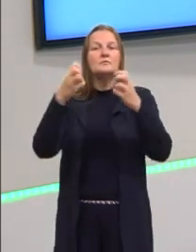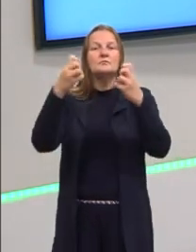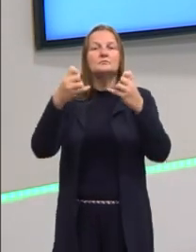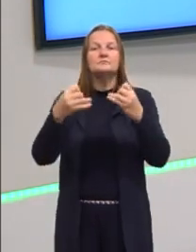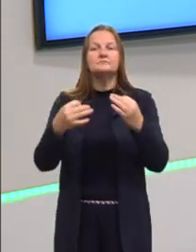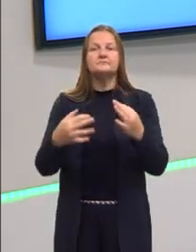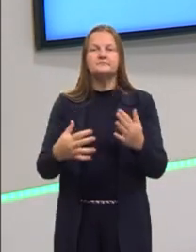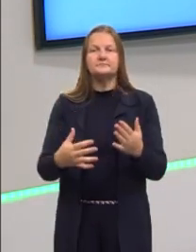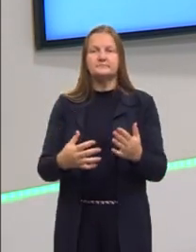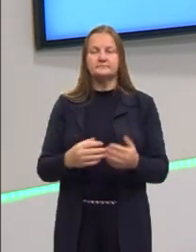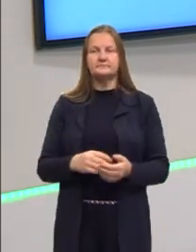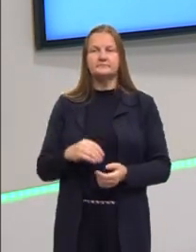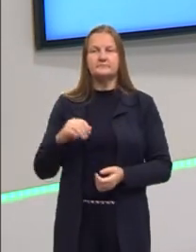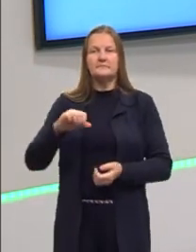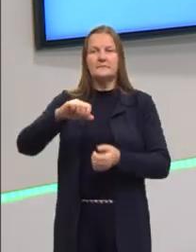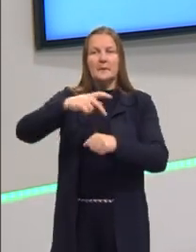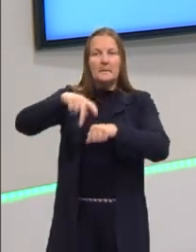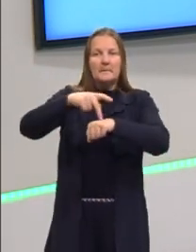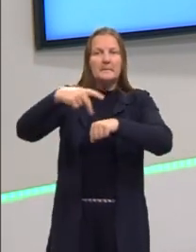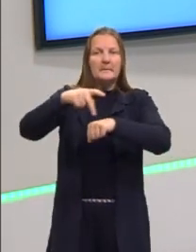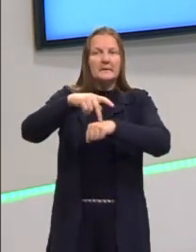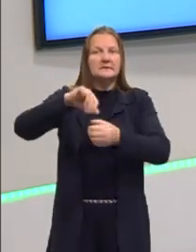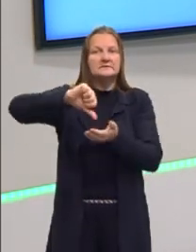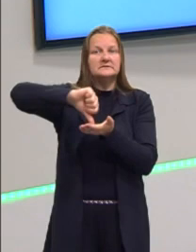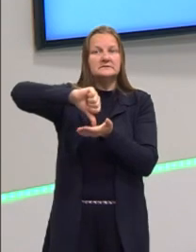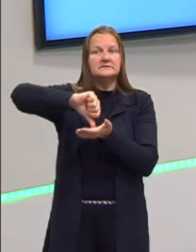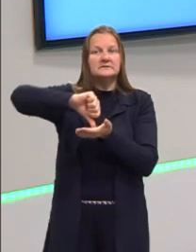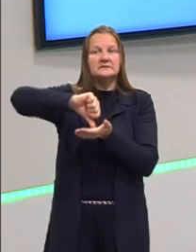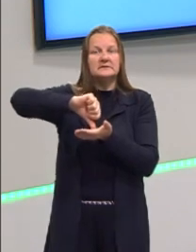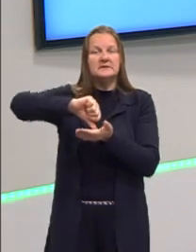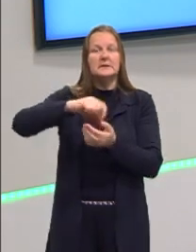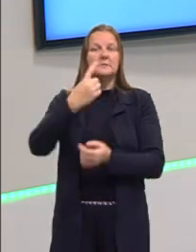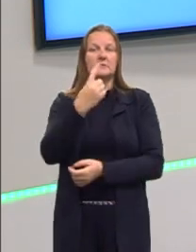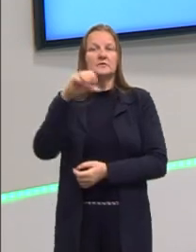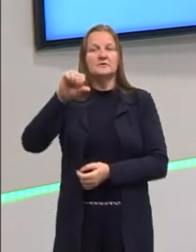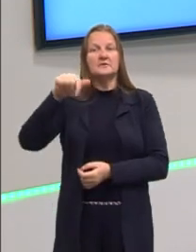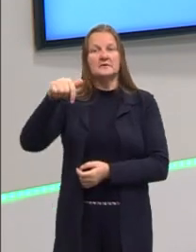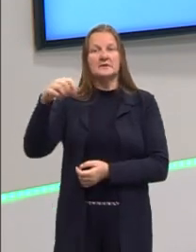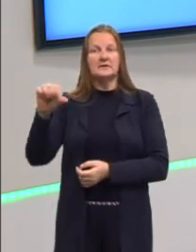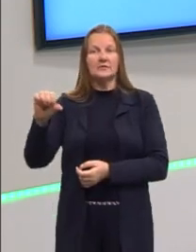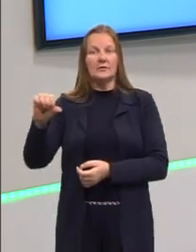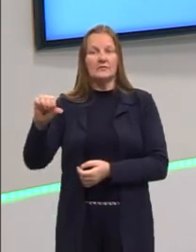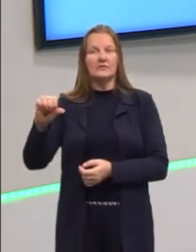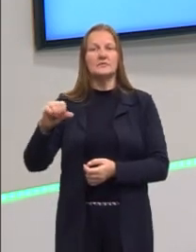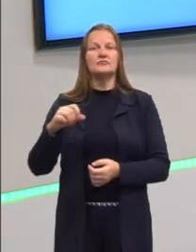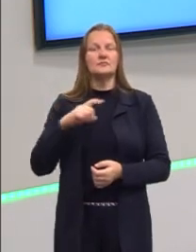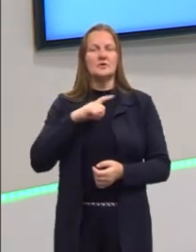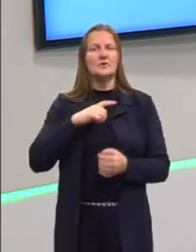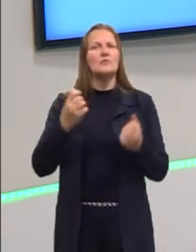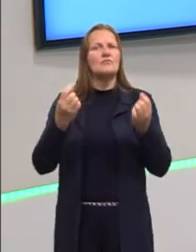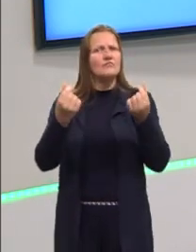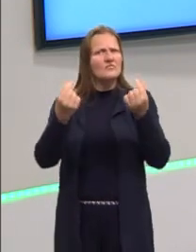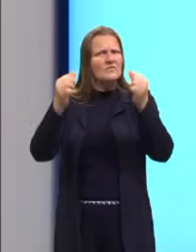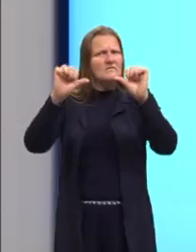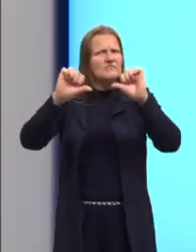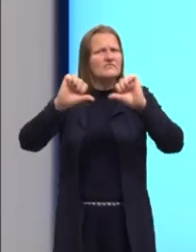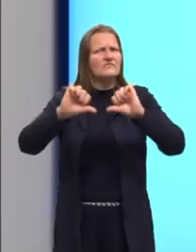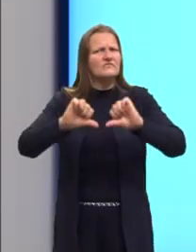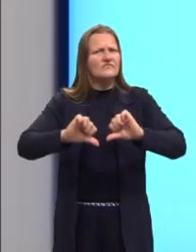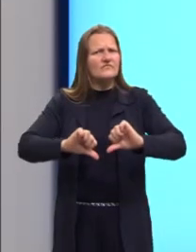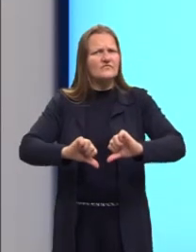ao poder, em 79, daí em 79, nós temos uma outra crise também pesada